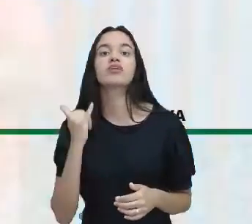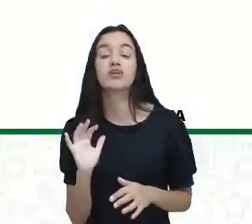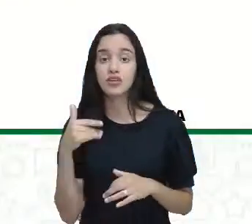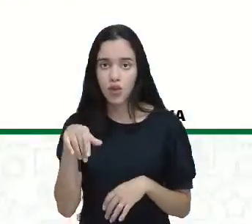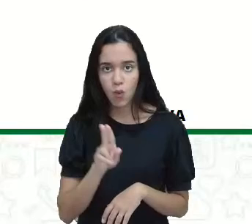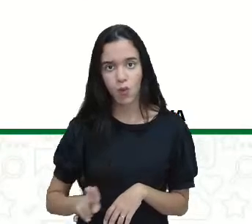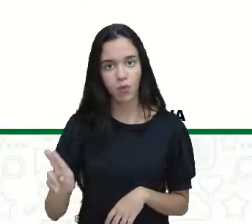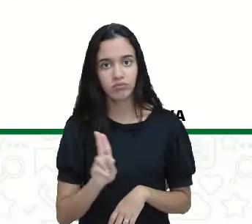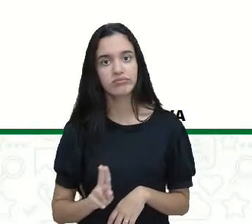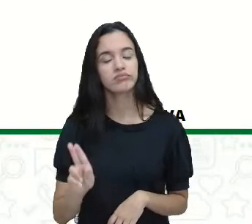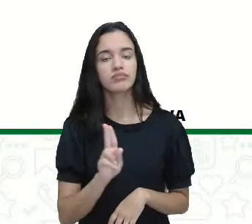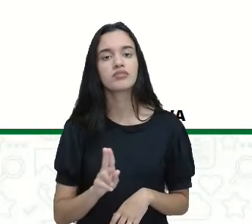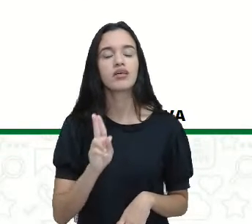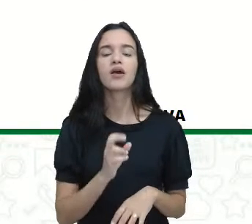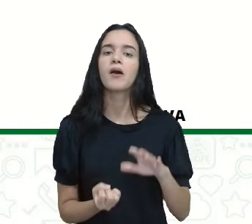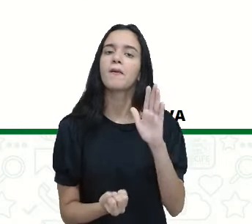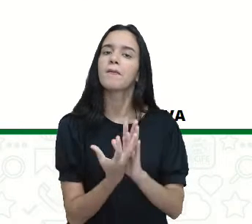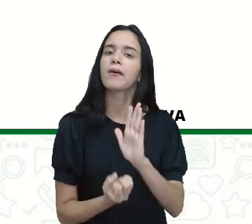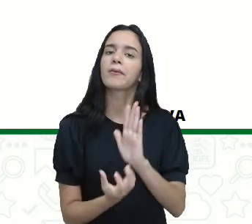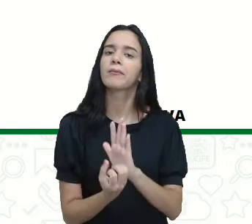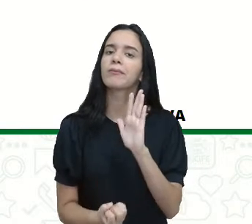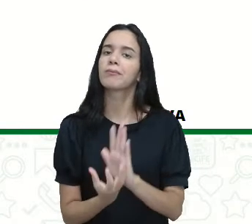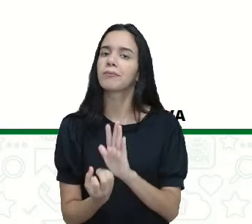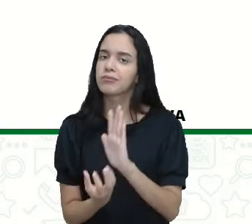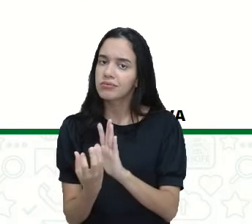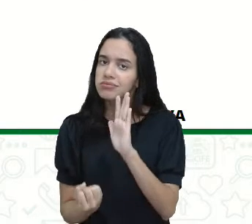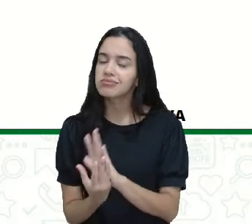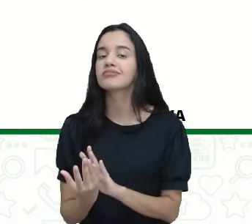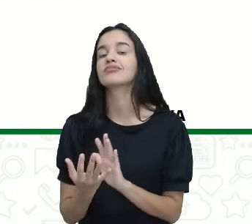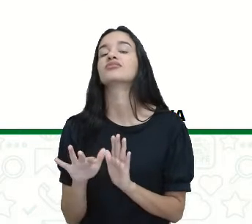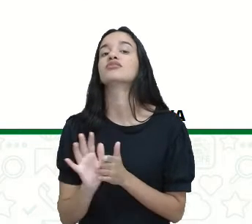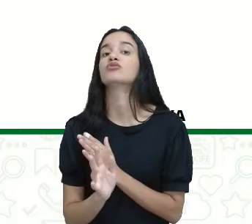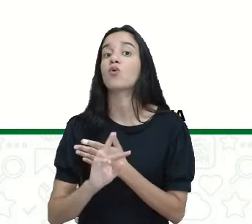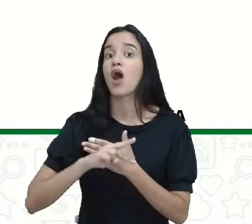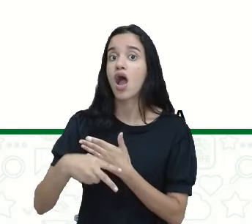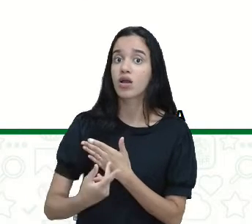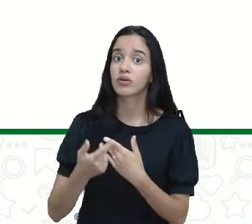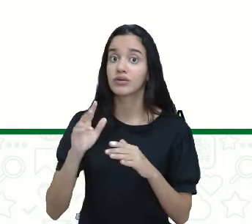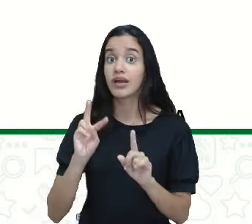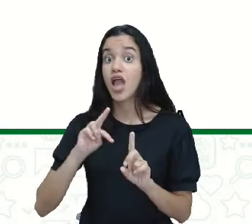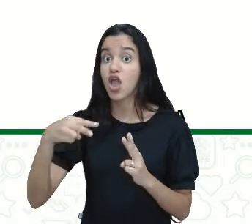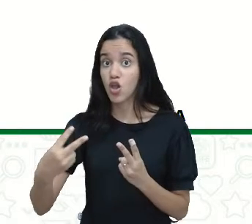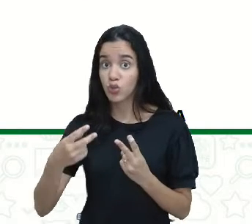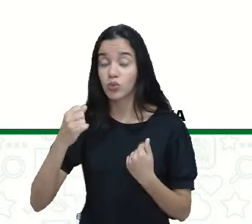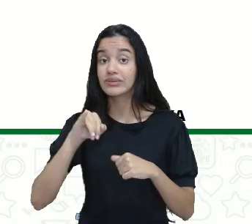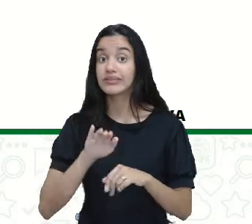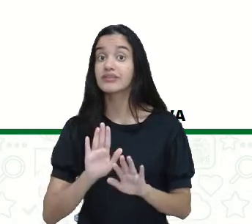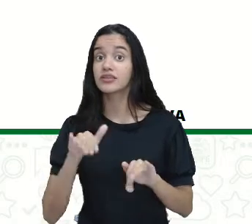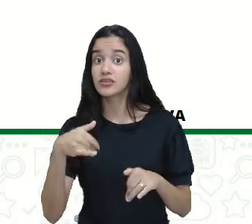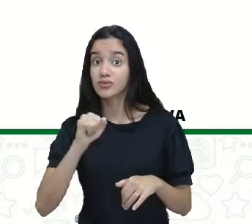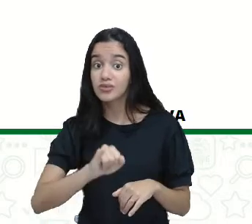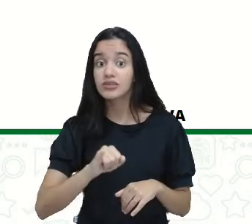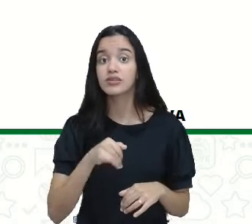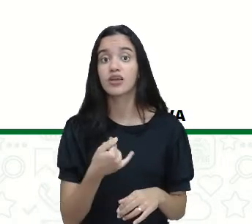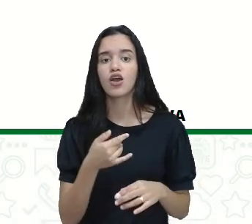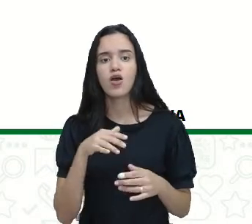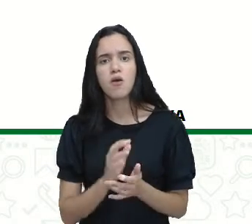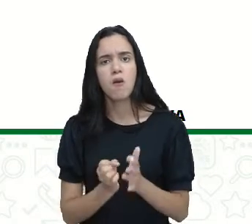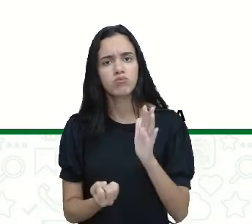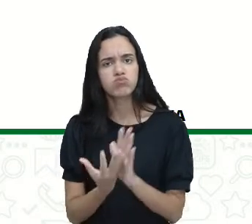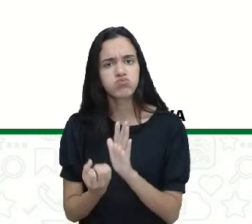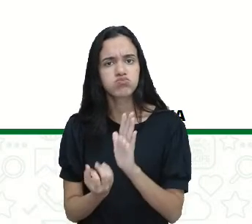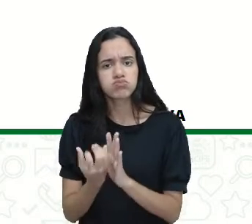utilizado para a produção desses recursos. Então, se é utilizado de forma irresponsável,